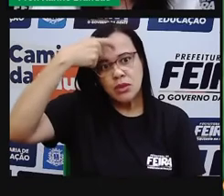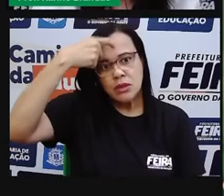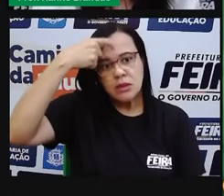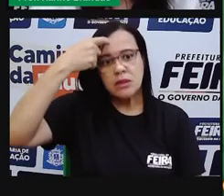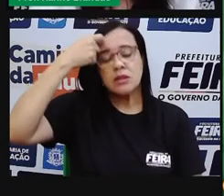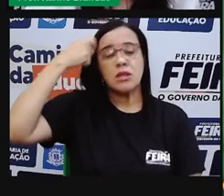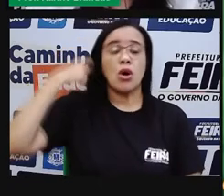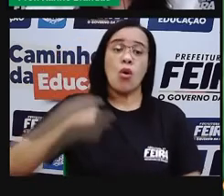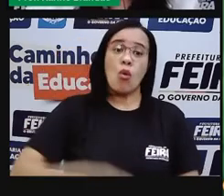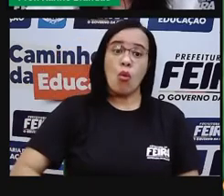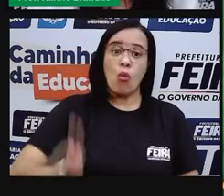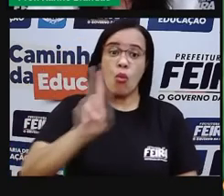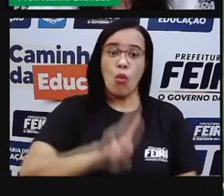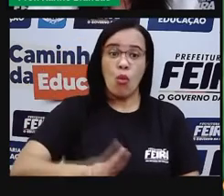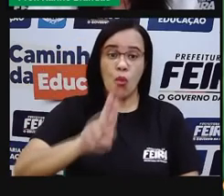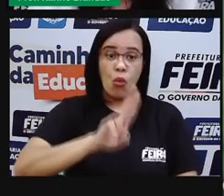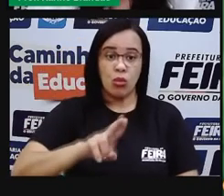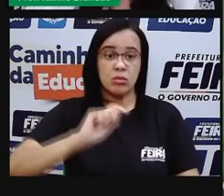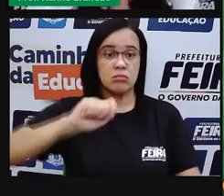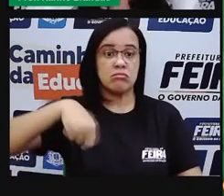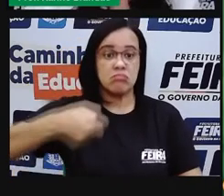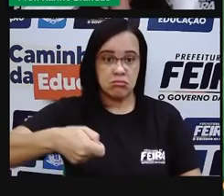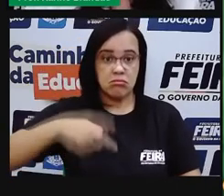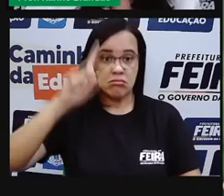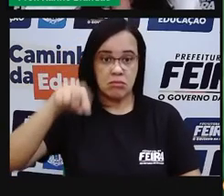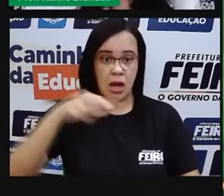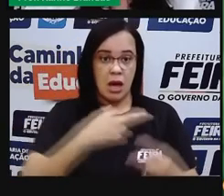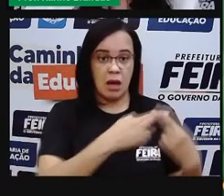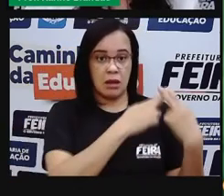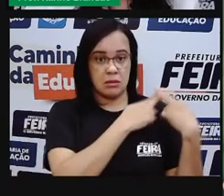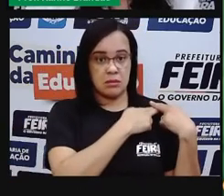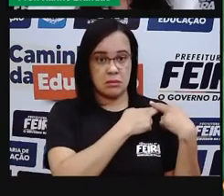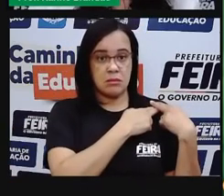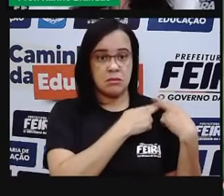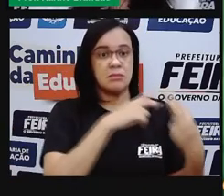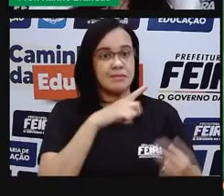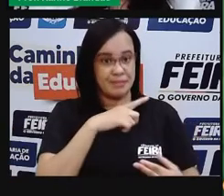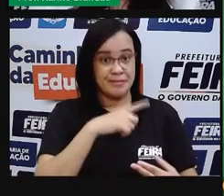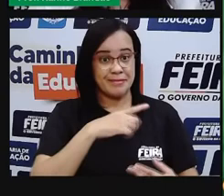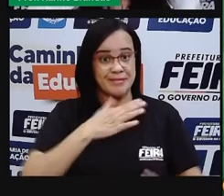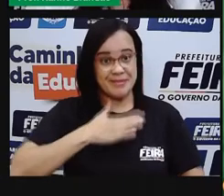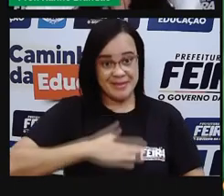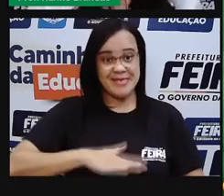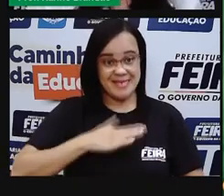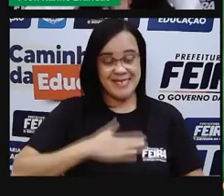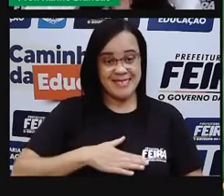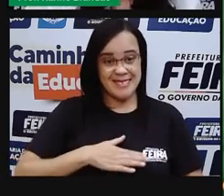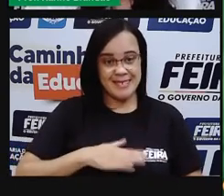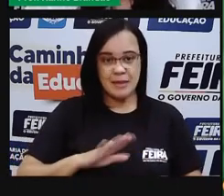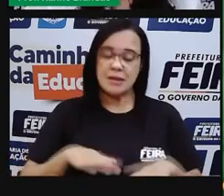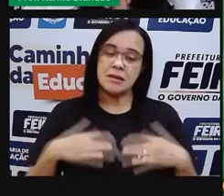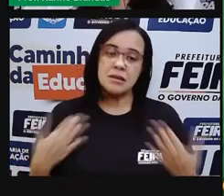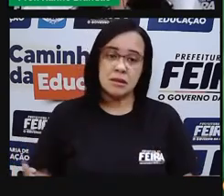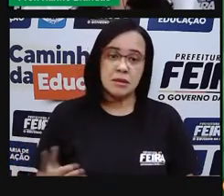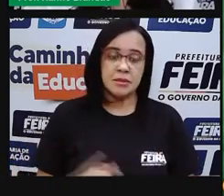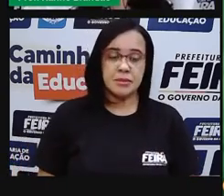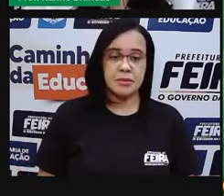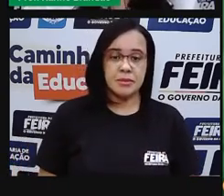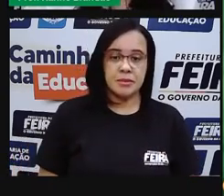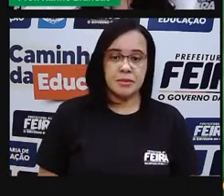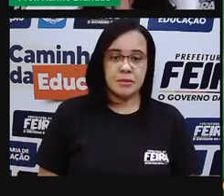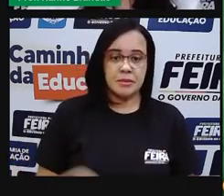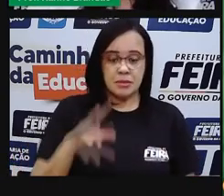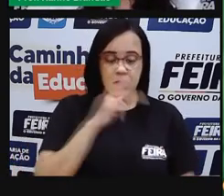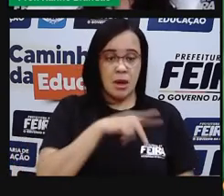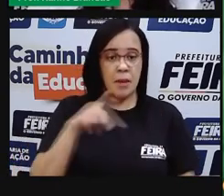responsável sobre esse recurso que nós temos. Tranquilo? E aí, então, a